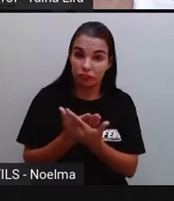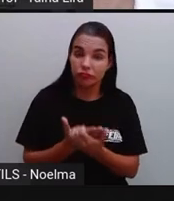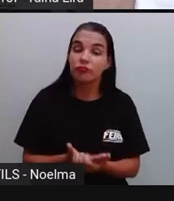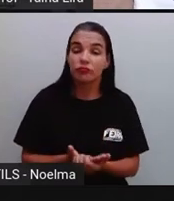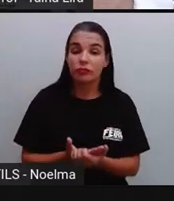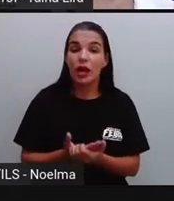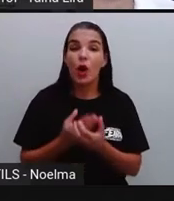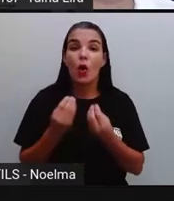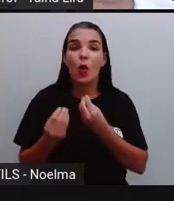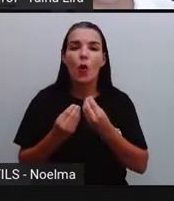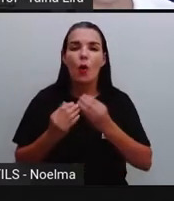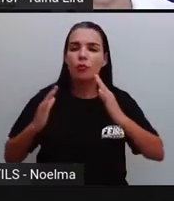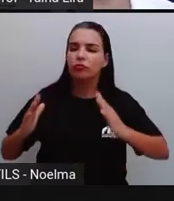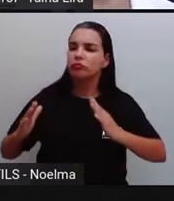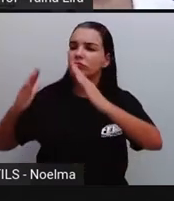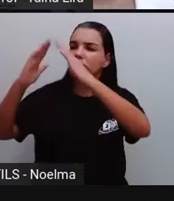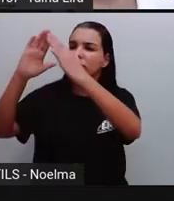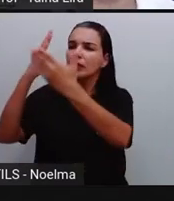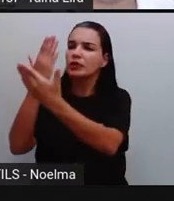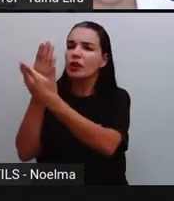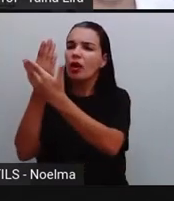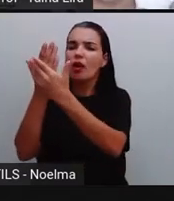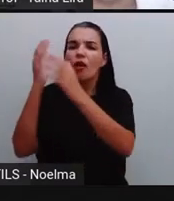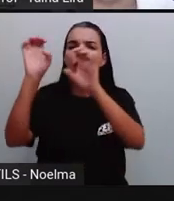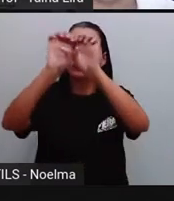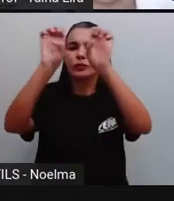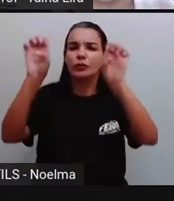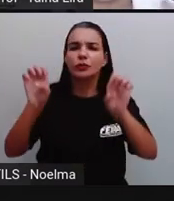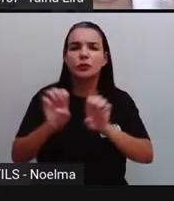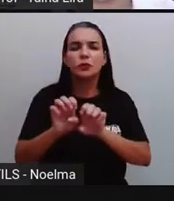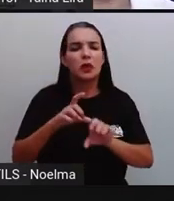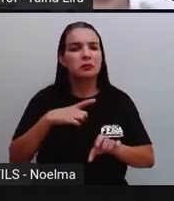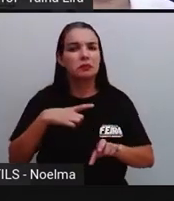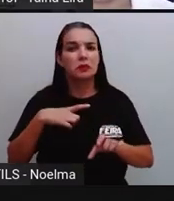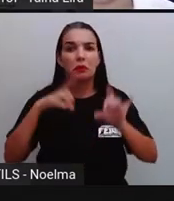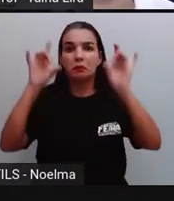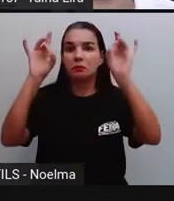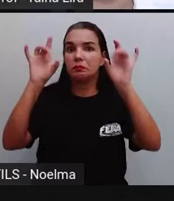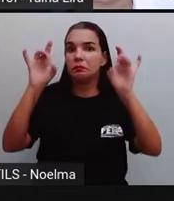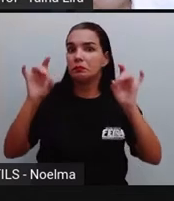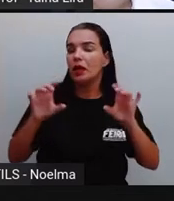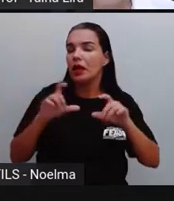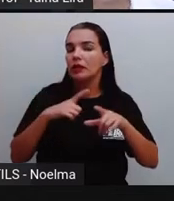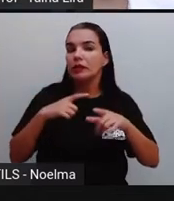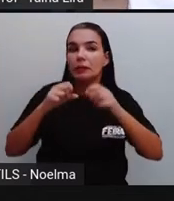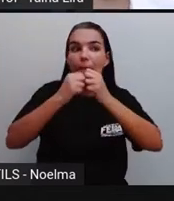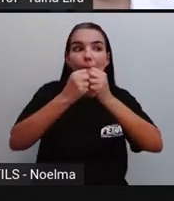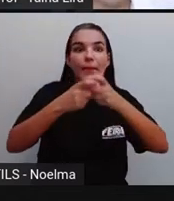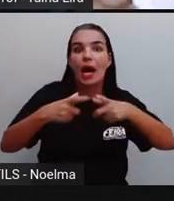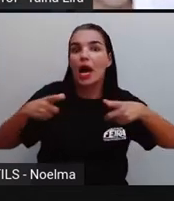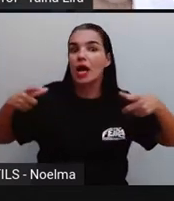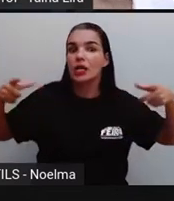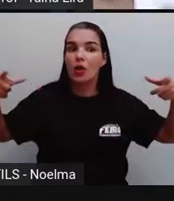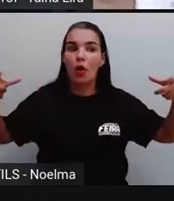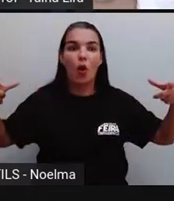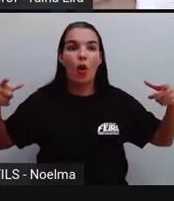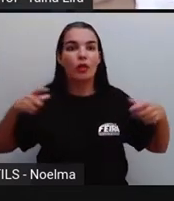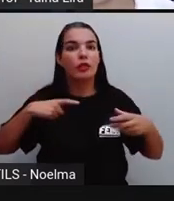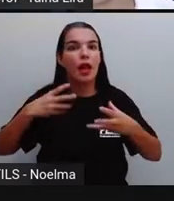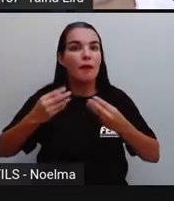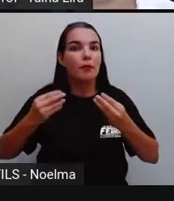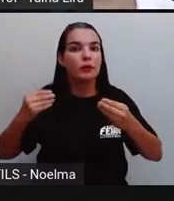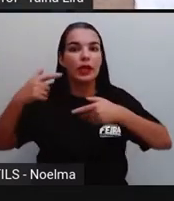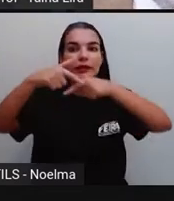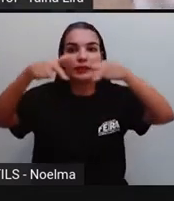da estrutura da sua escola, né? Nós sabemos que existem aí escolas que são maiores, que tem várias